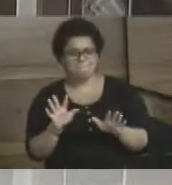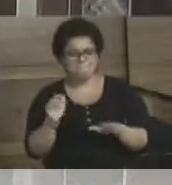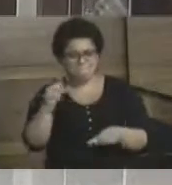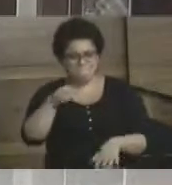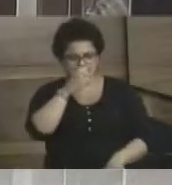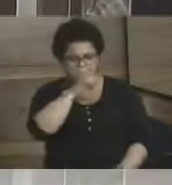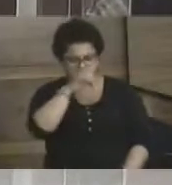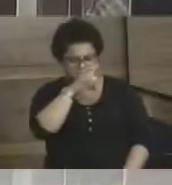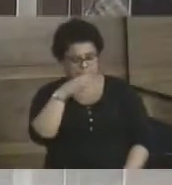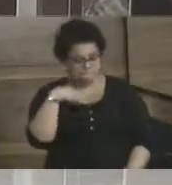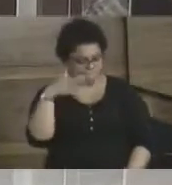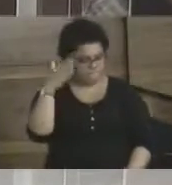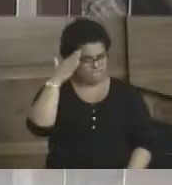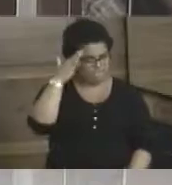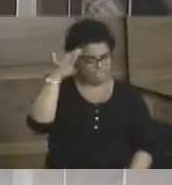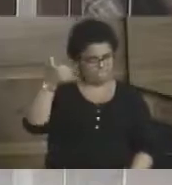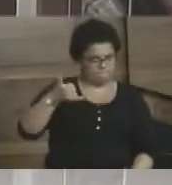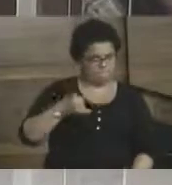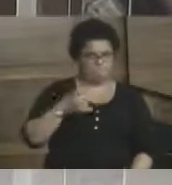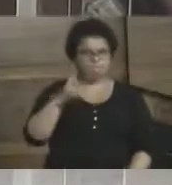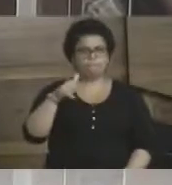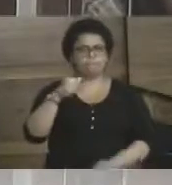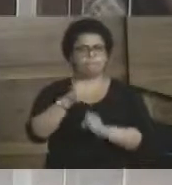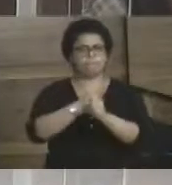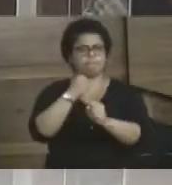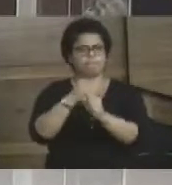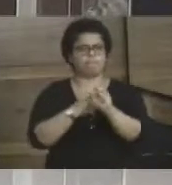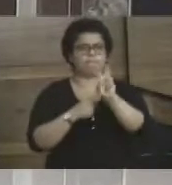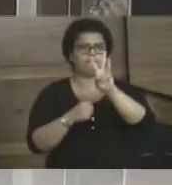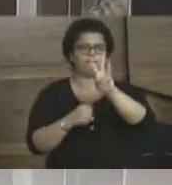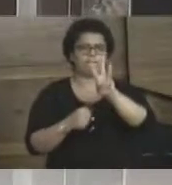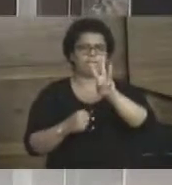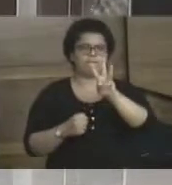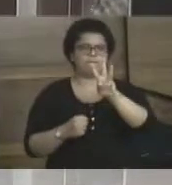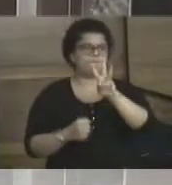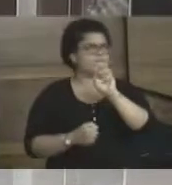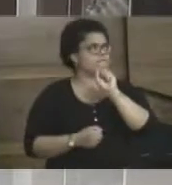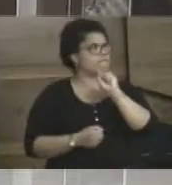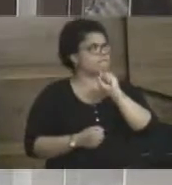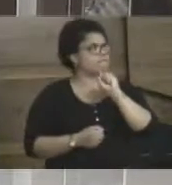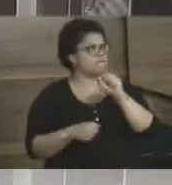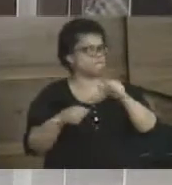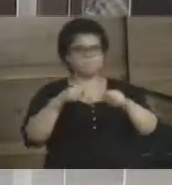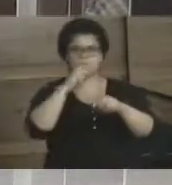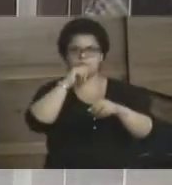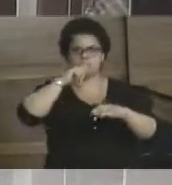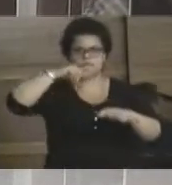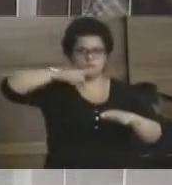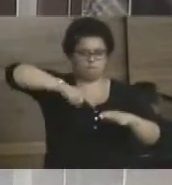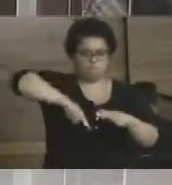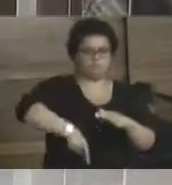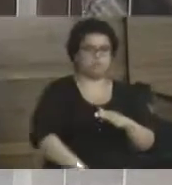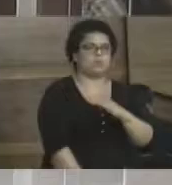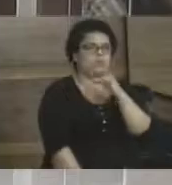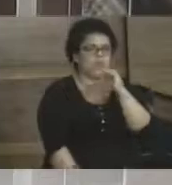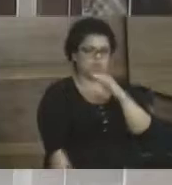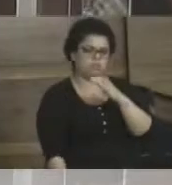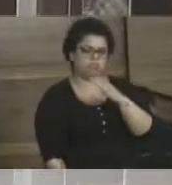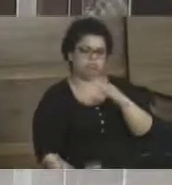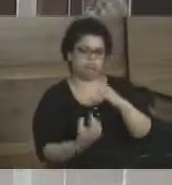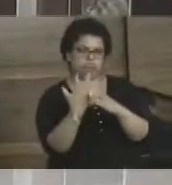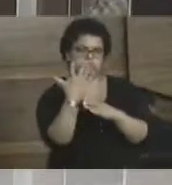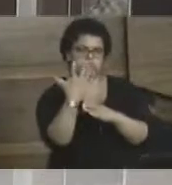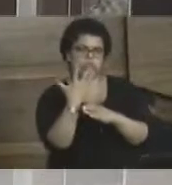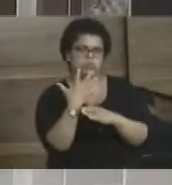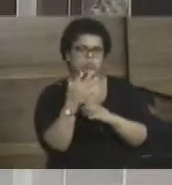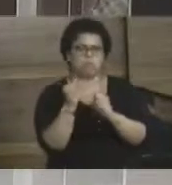nesse final de semana, eu fiquei sabendo que foram construídos três poços de água lá na banqueta. E houve,